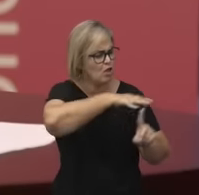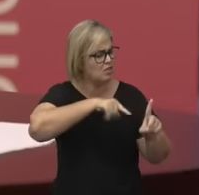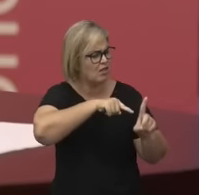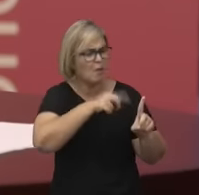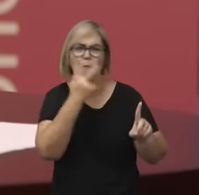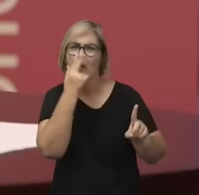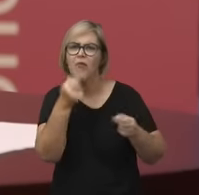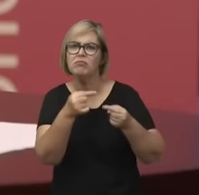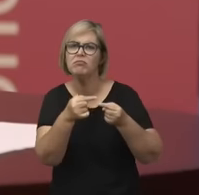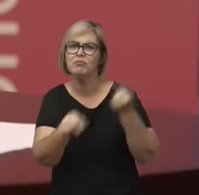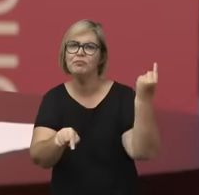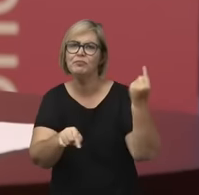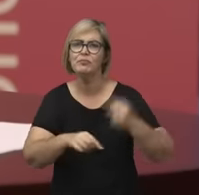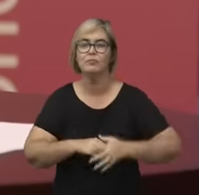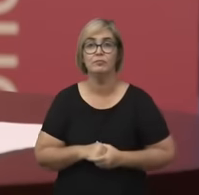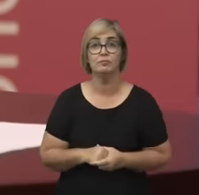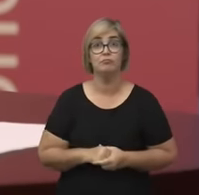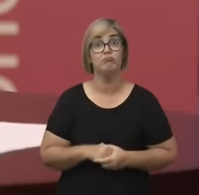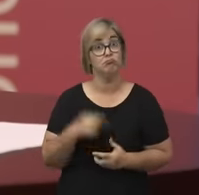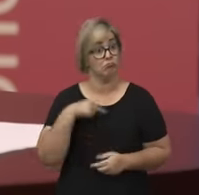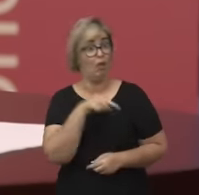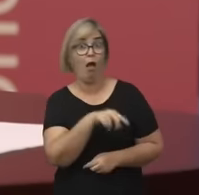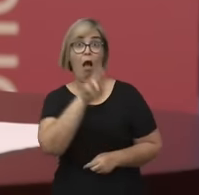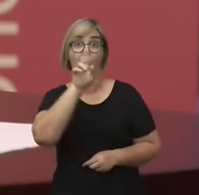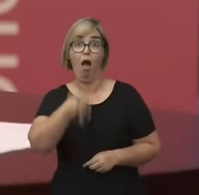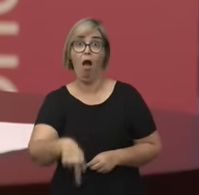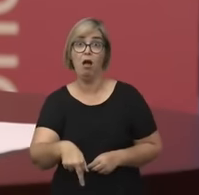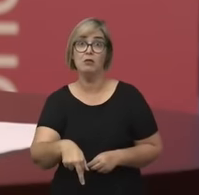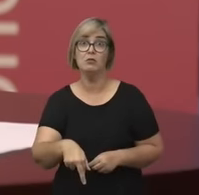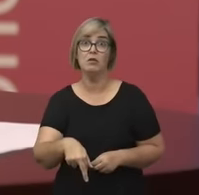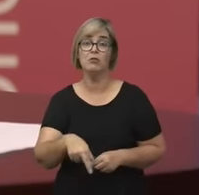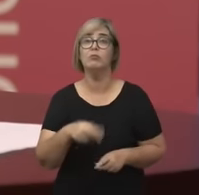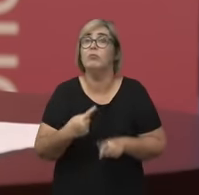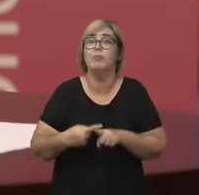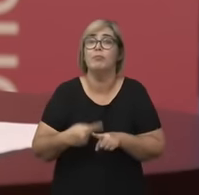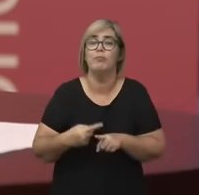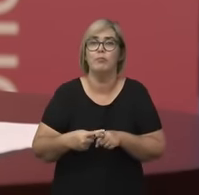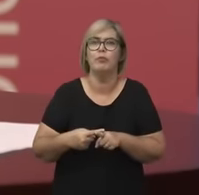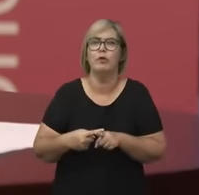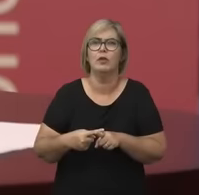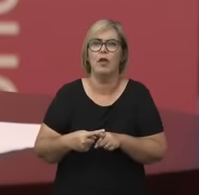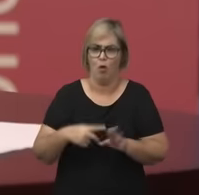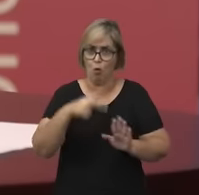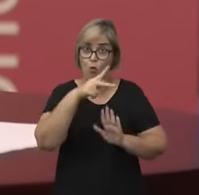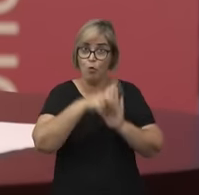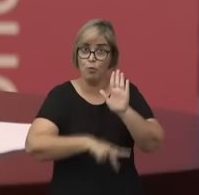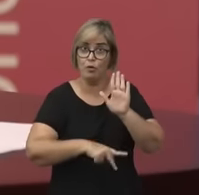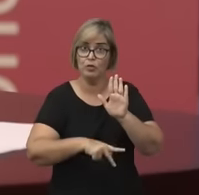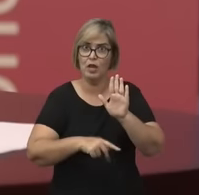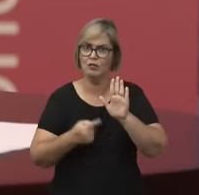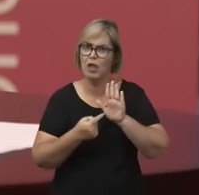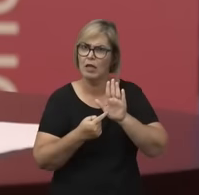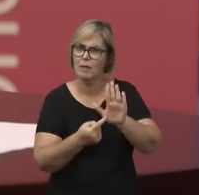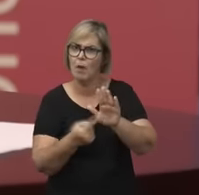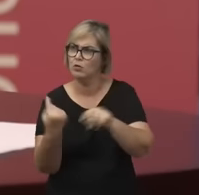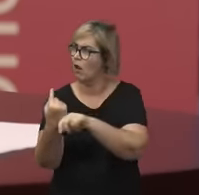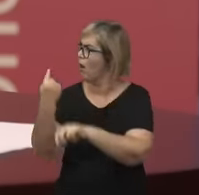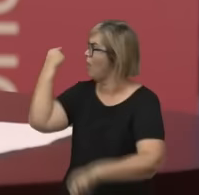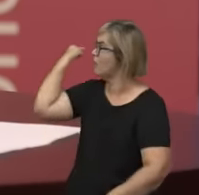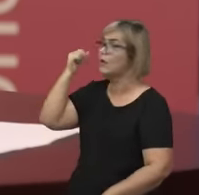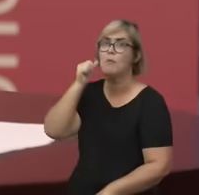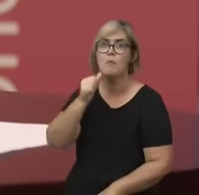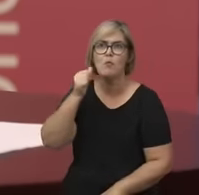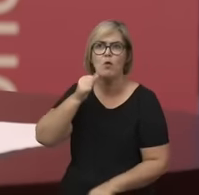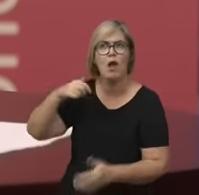E ela tem razão, porque o projeto de resgate das obras de mulheres filósofas, né? Que é um projeto,